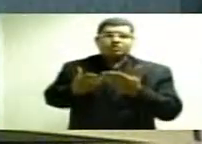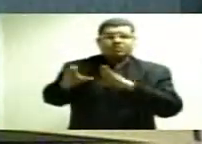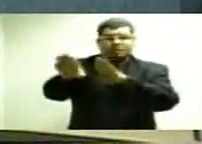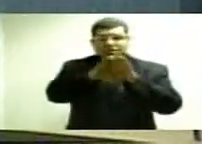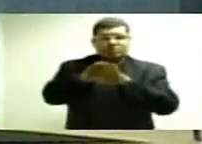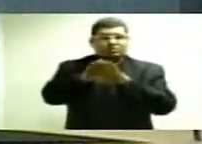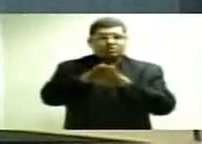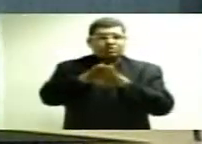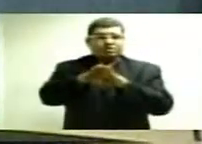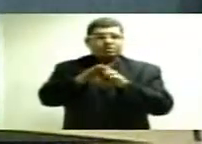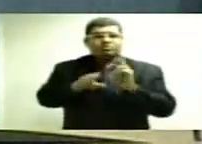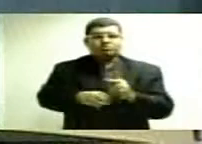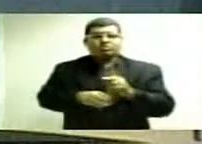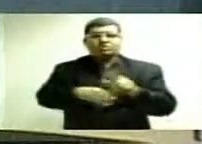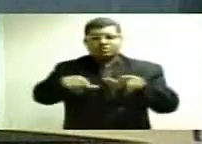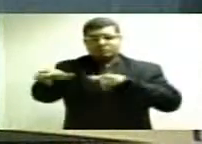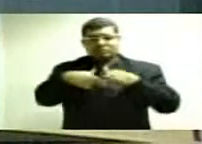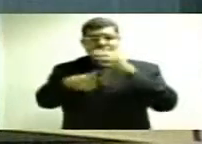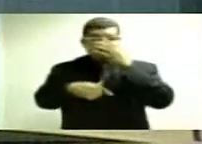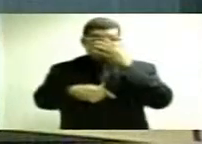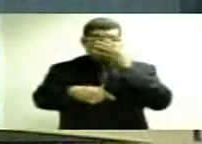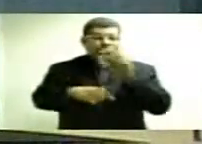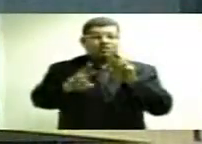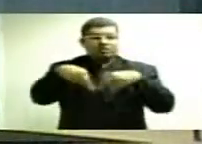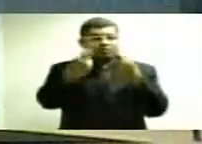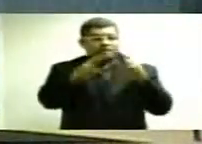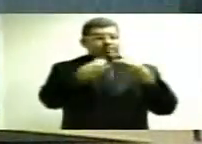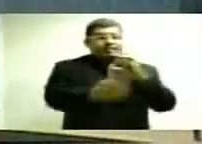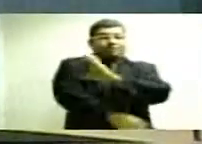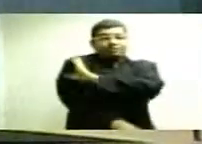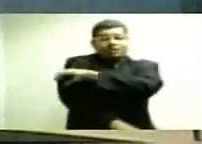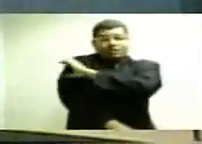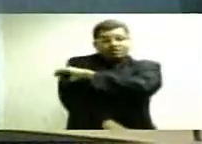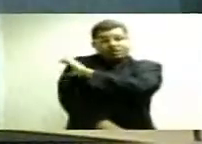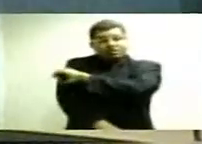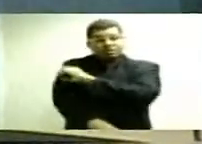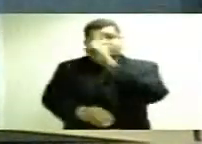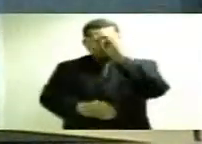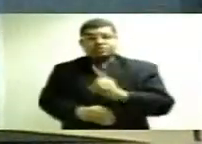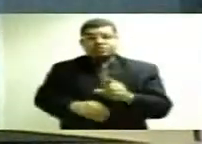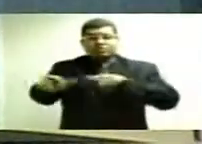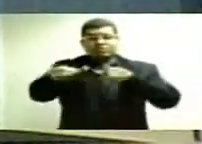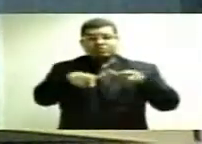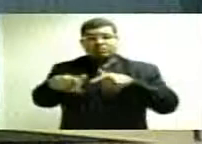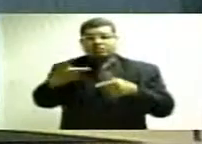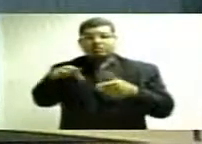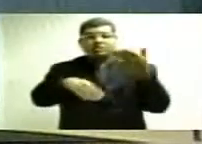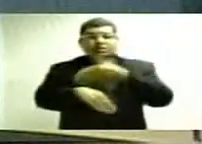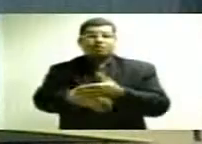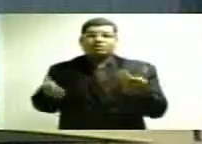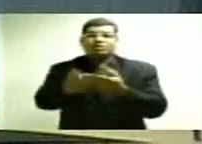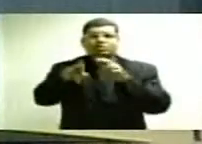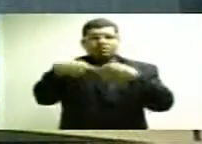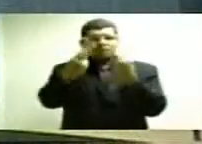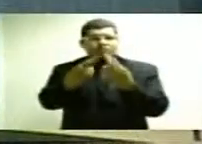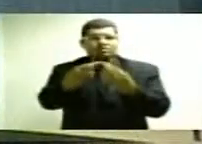mesmo tempo, ato contínuo a essa sessão, reunião da Comissão de Gestão e Serviços Públicos e